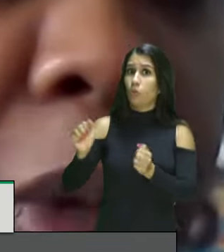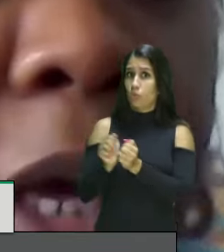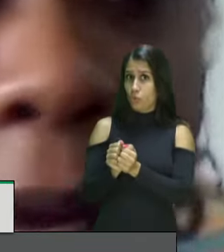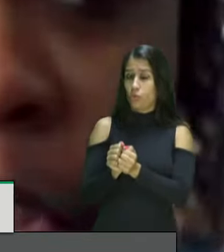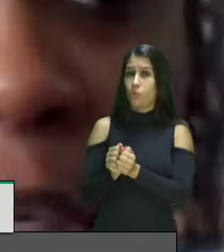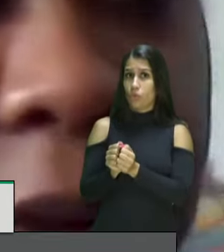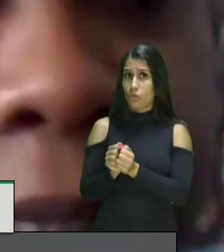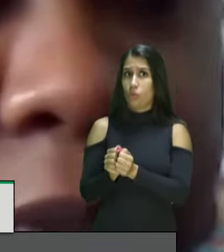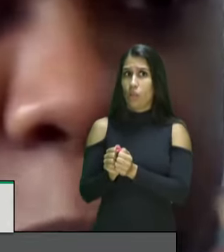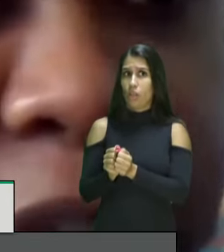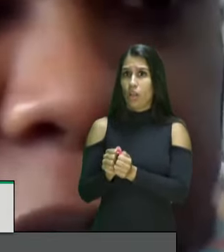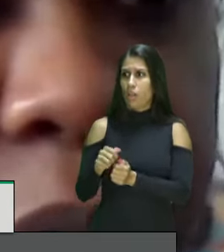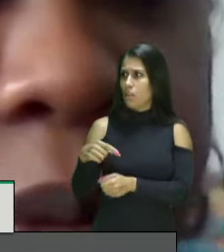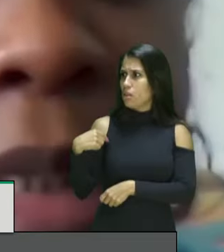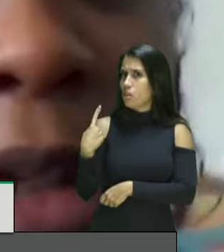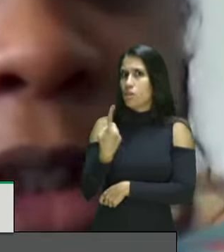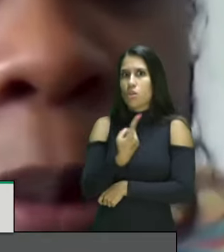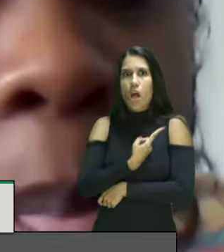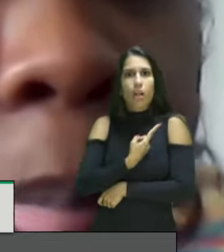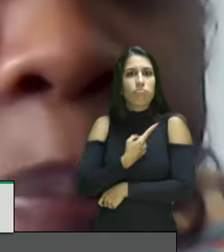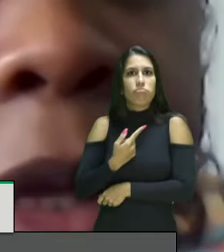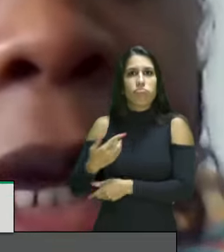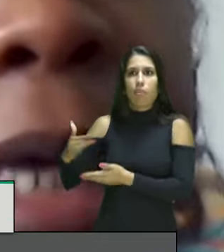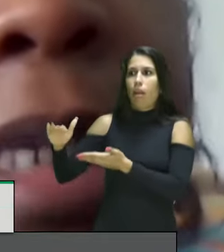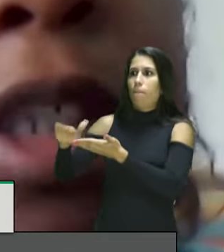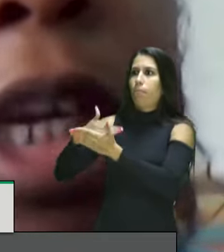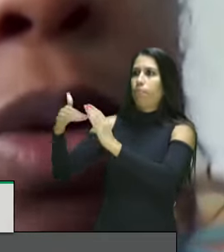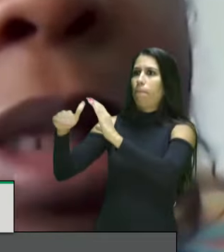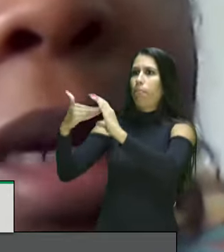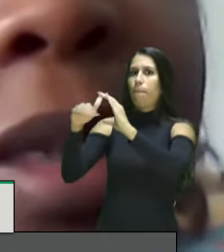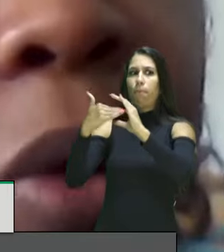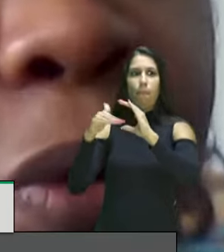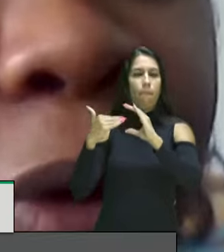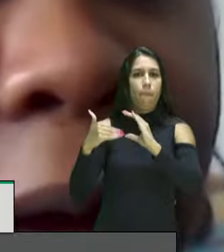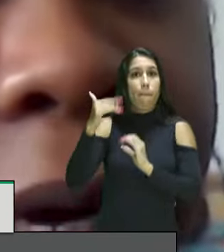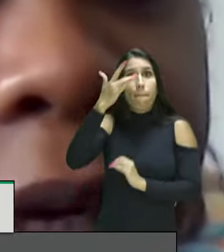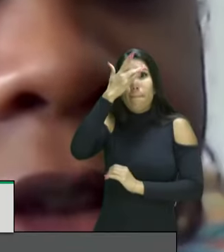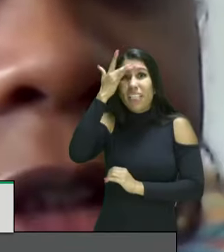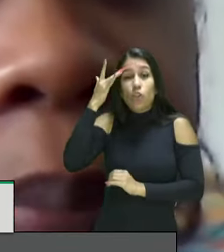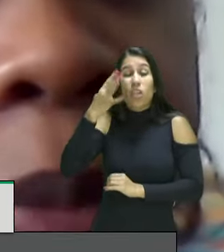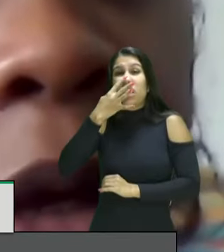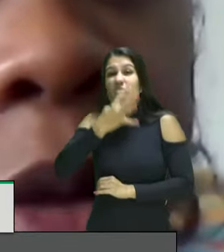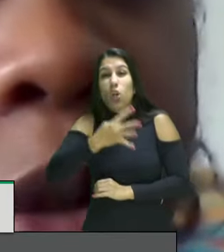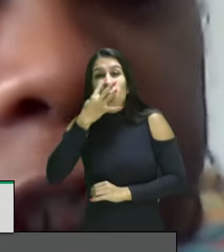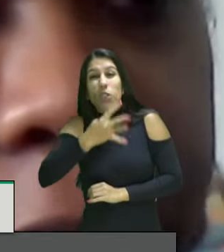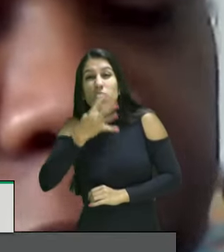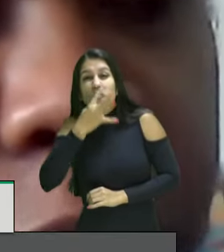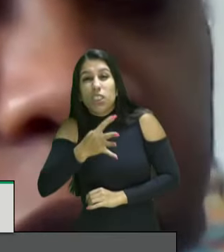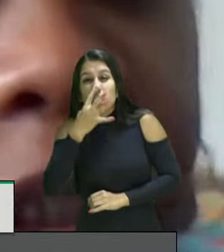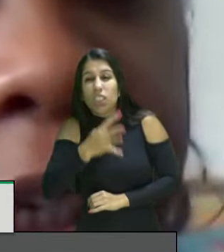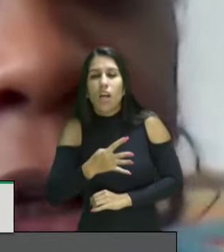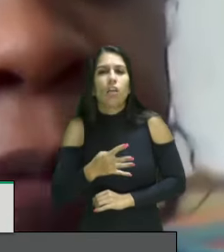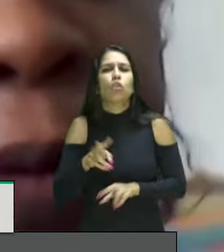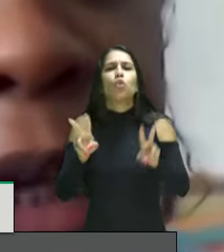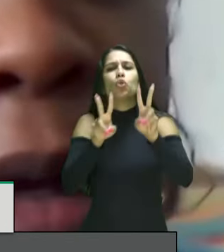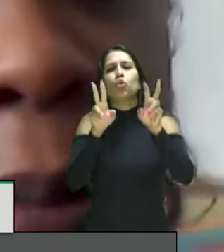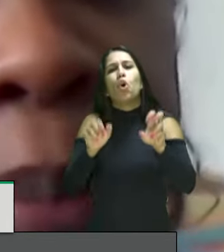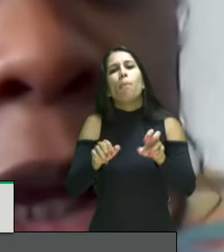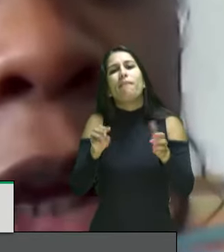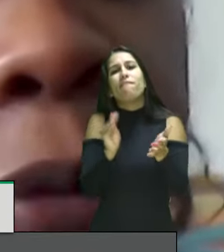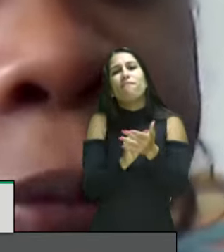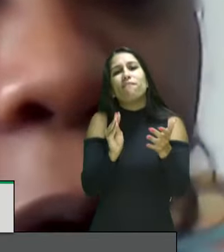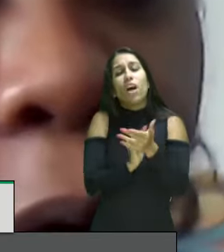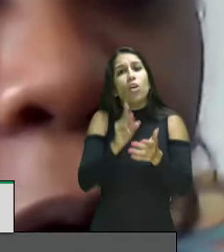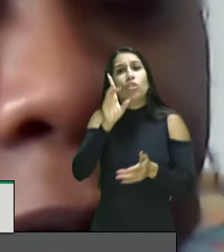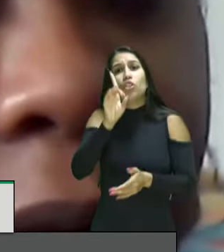colisão e a gente recebe as denúncias e essas denúncias são várias do direito de ir e vir